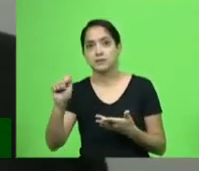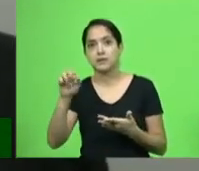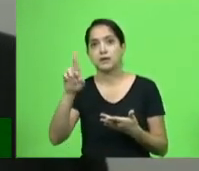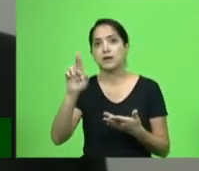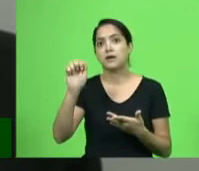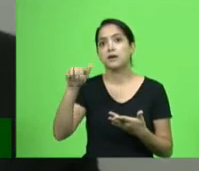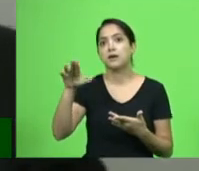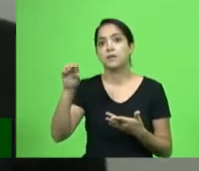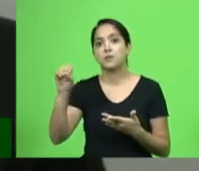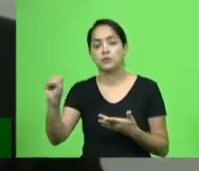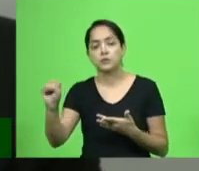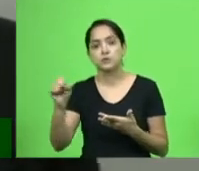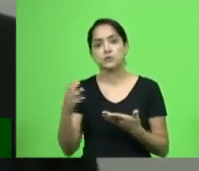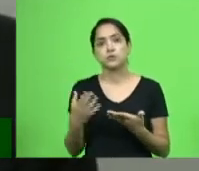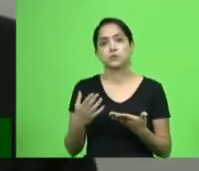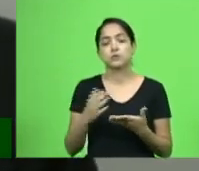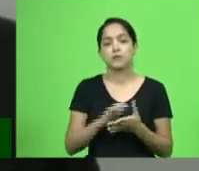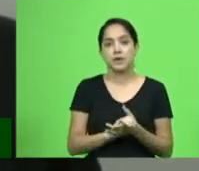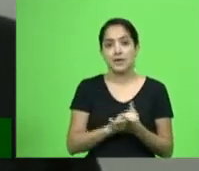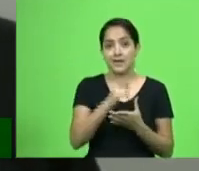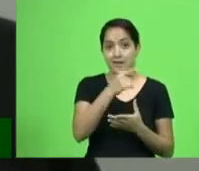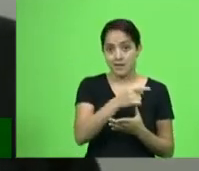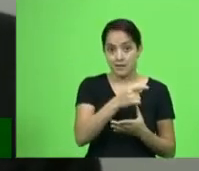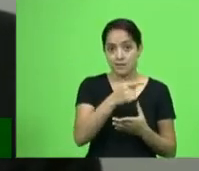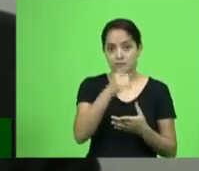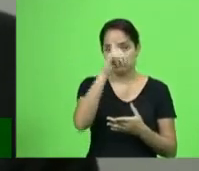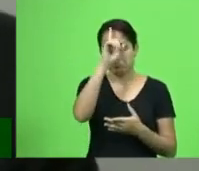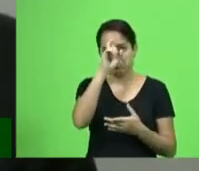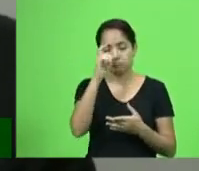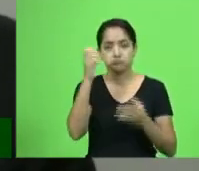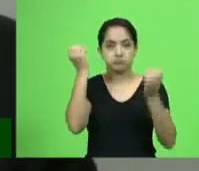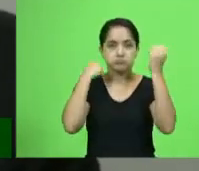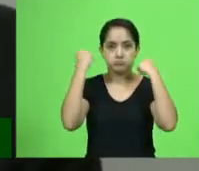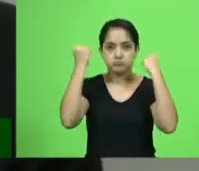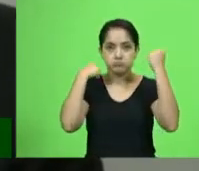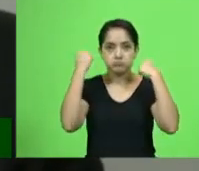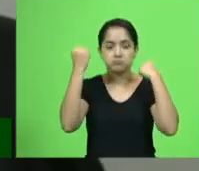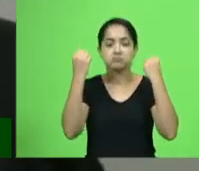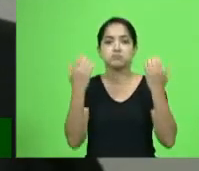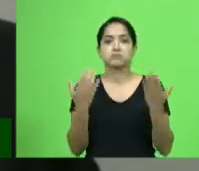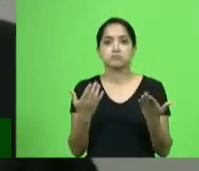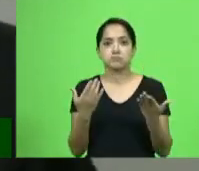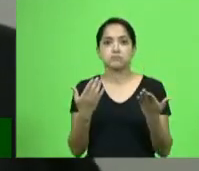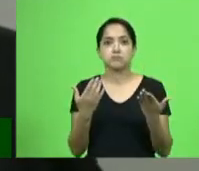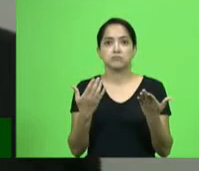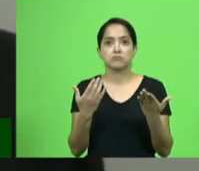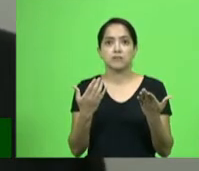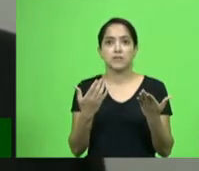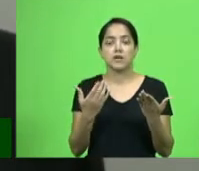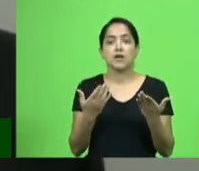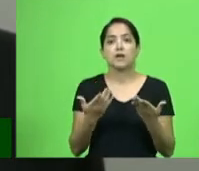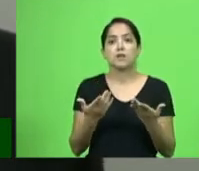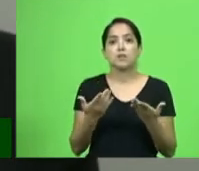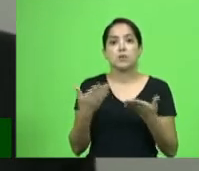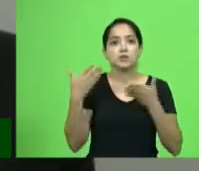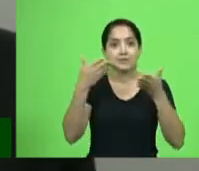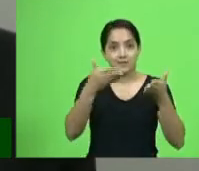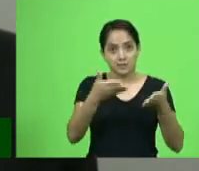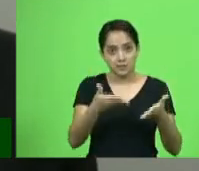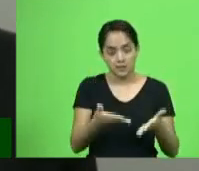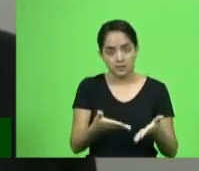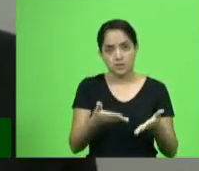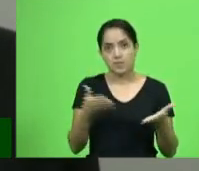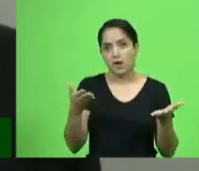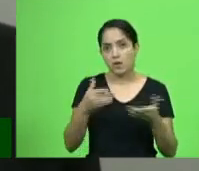de Chapecó. Que bom que nós temos estrutura aqui em Lages para que possa recebê-los neste